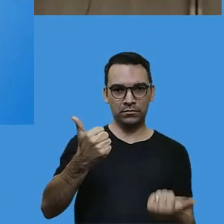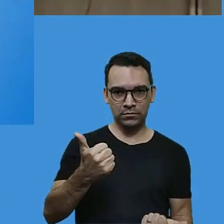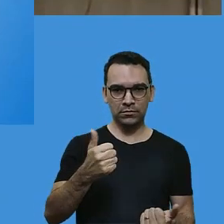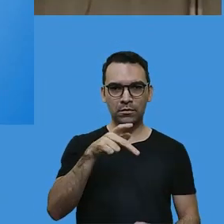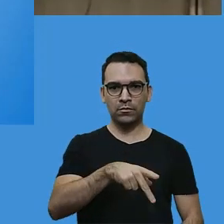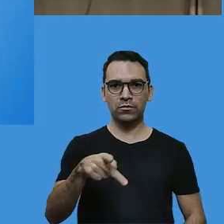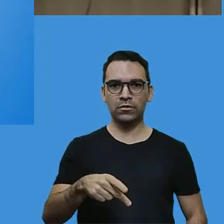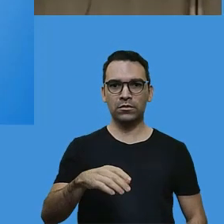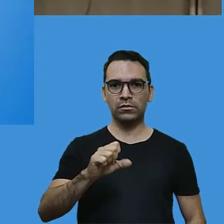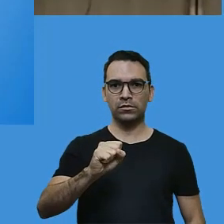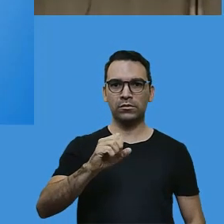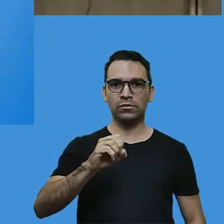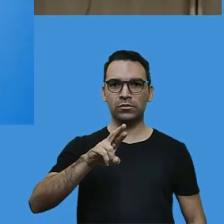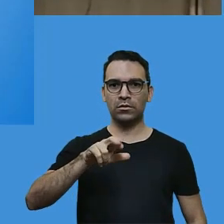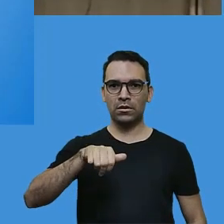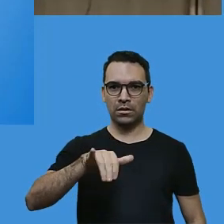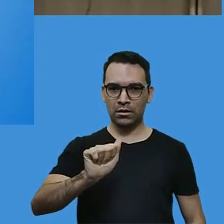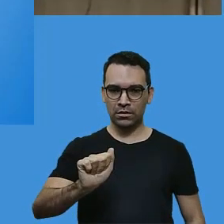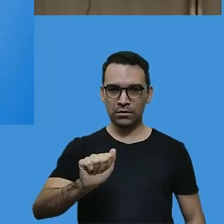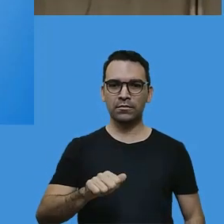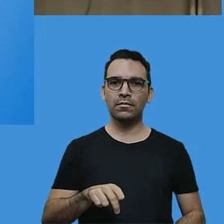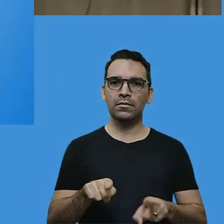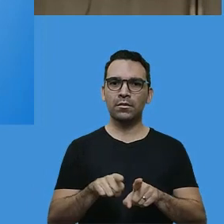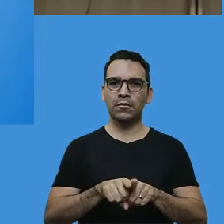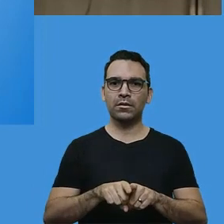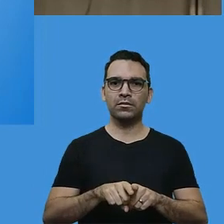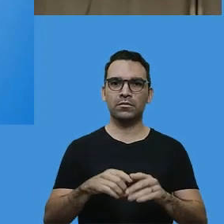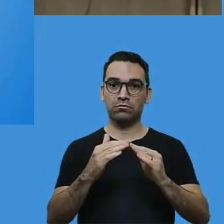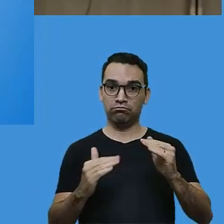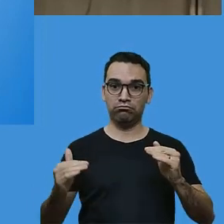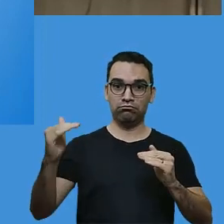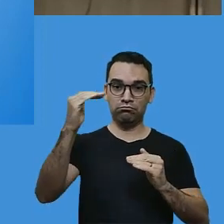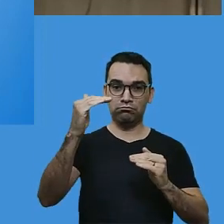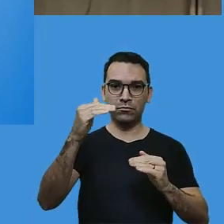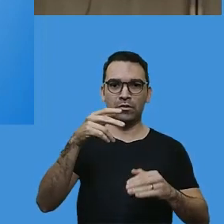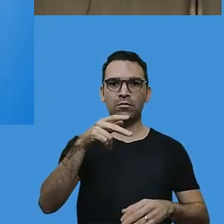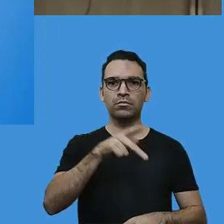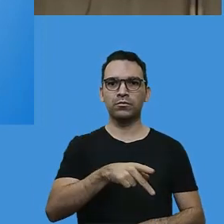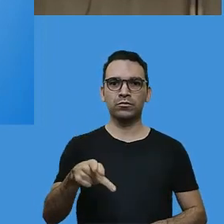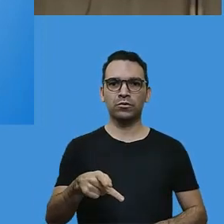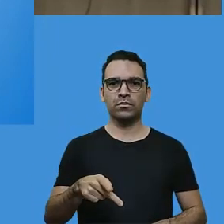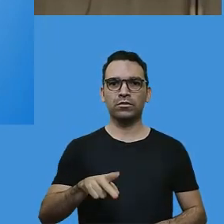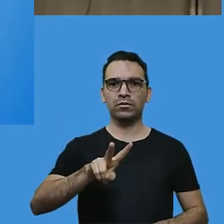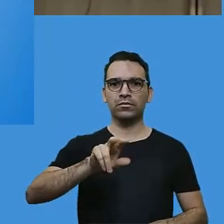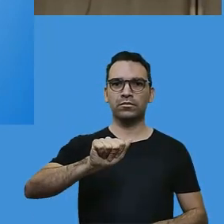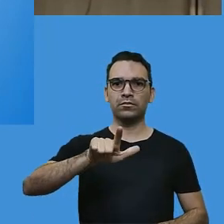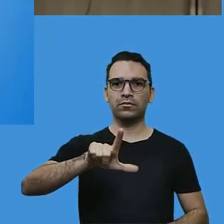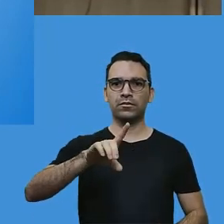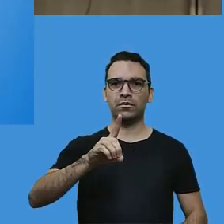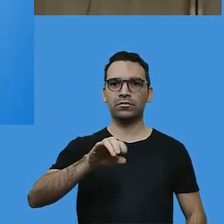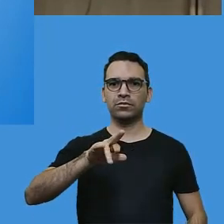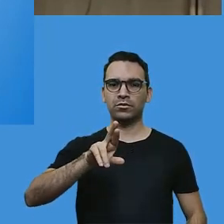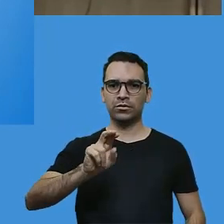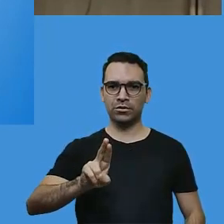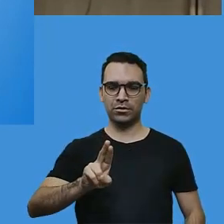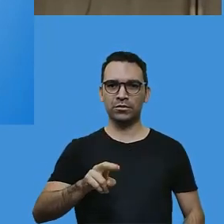professora Soray Inácio, do nosso superintendente, professor Pauldir Leonel.